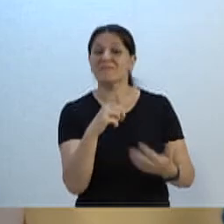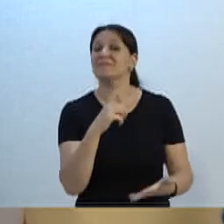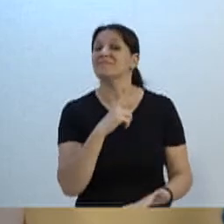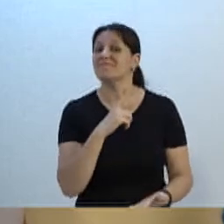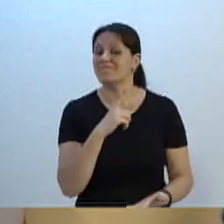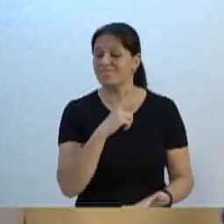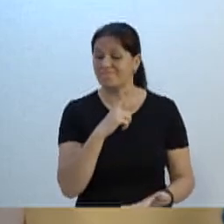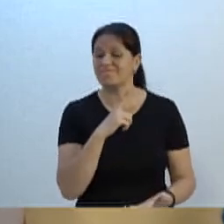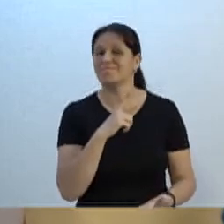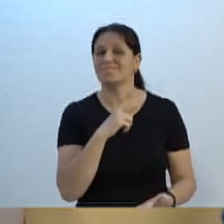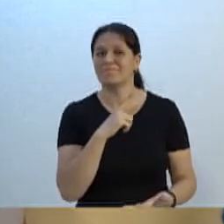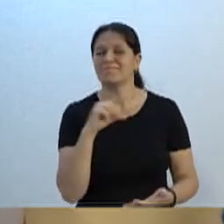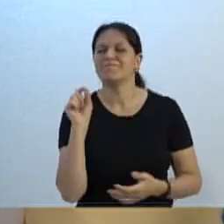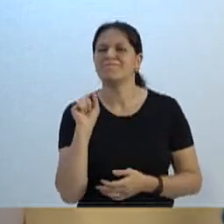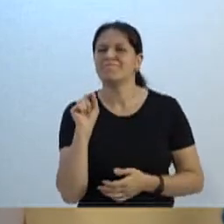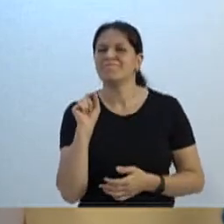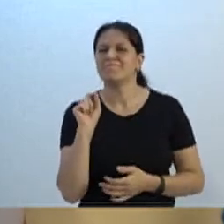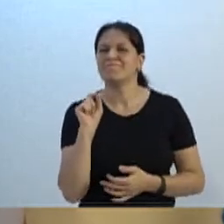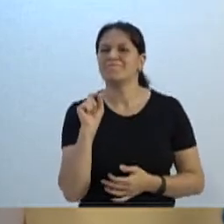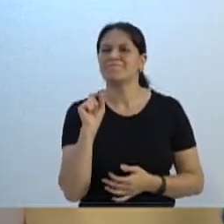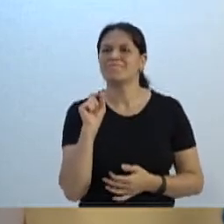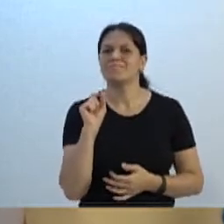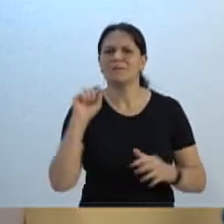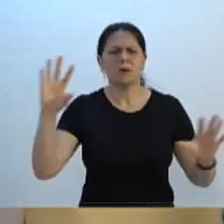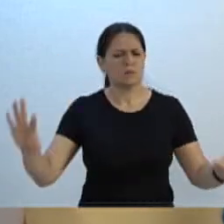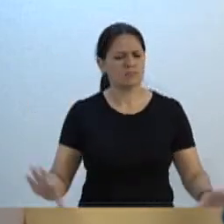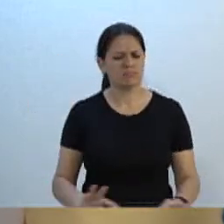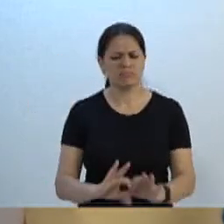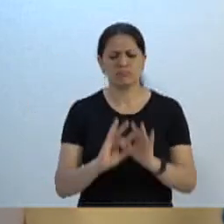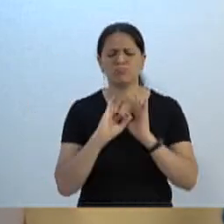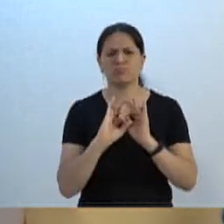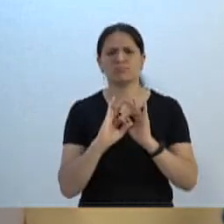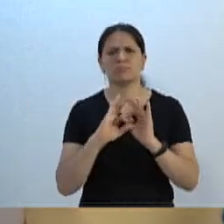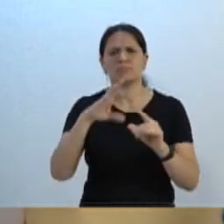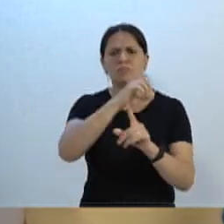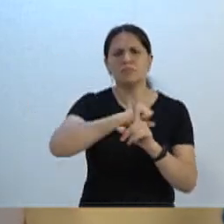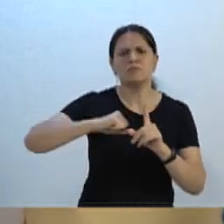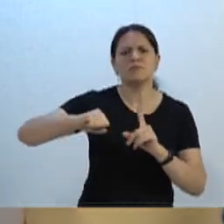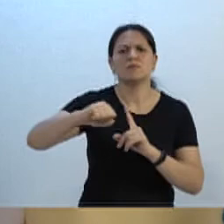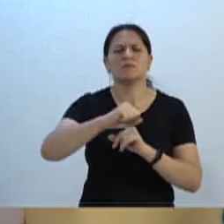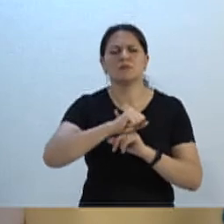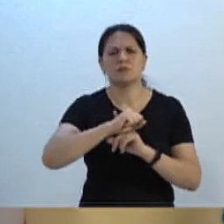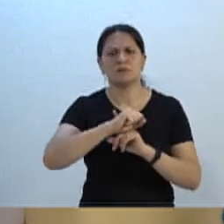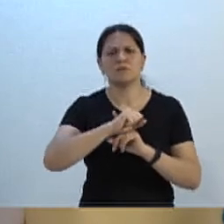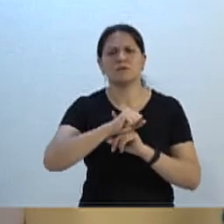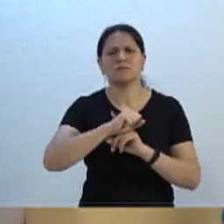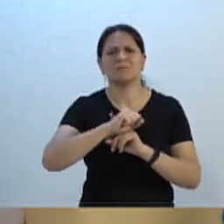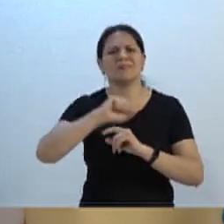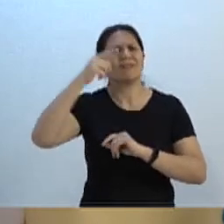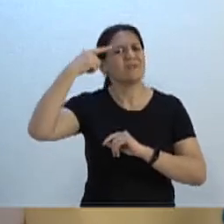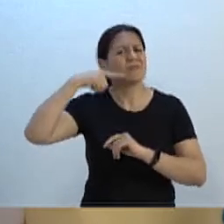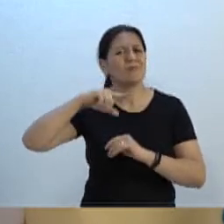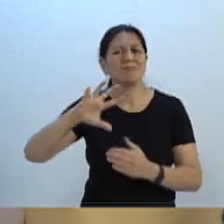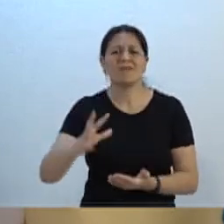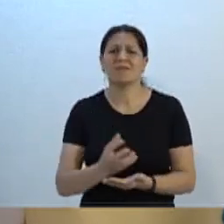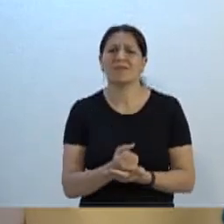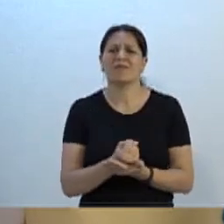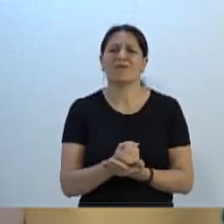que buscar a união de toda a sociedade para salvar a família,